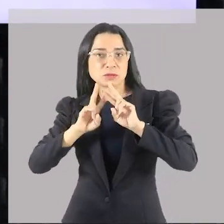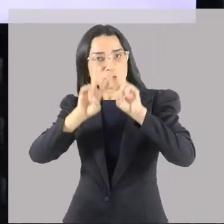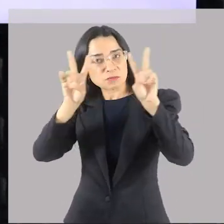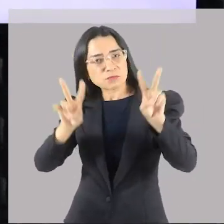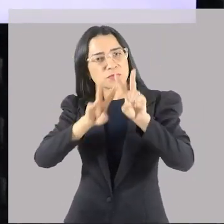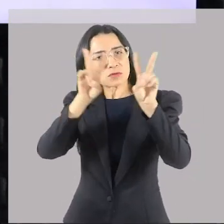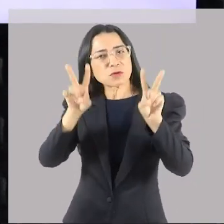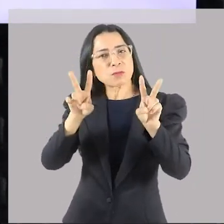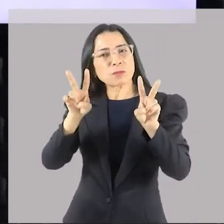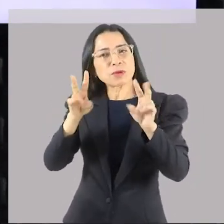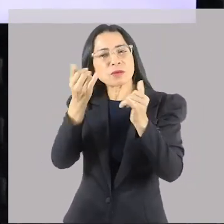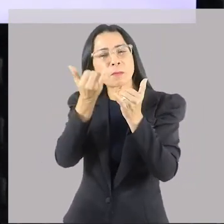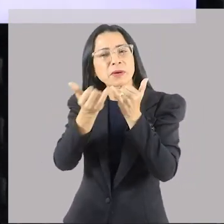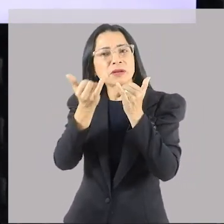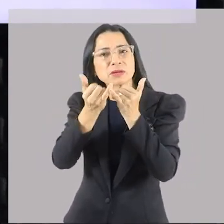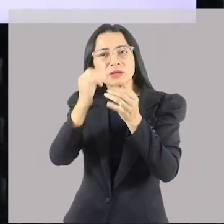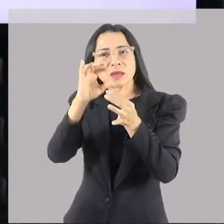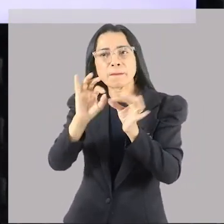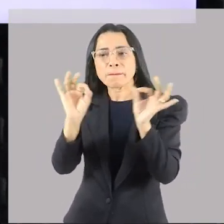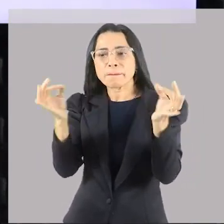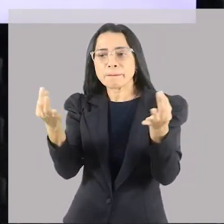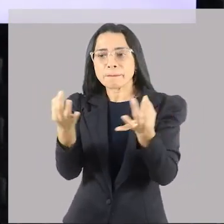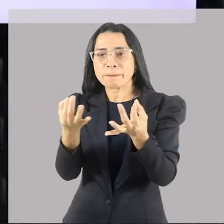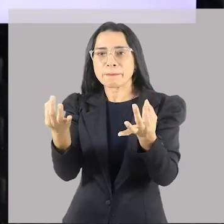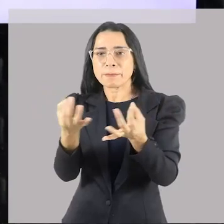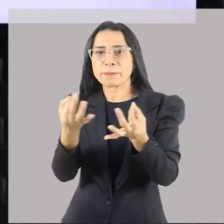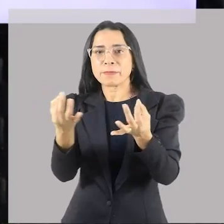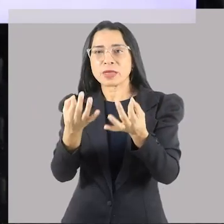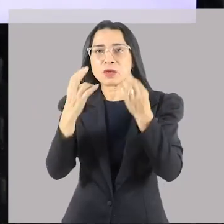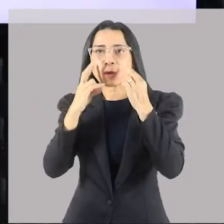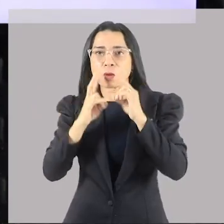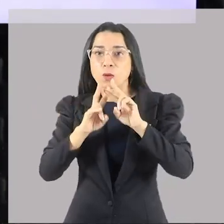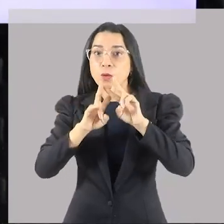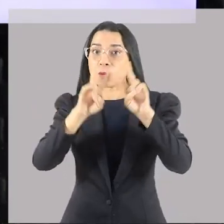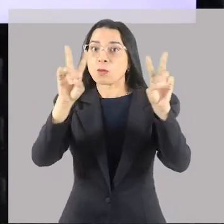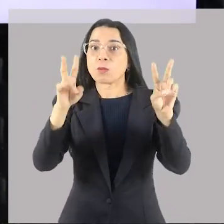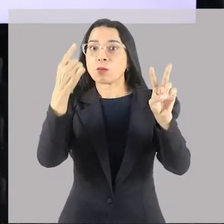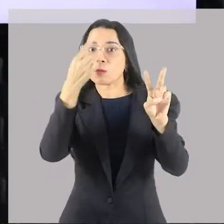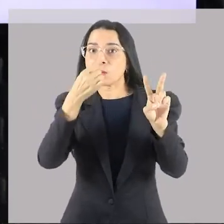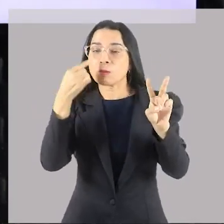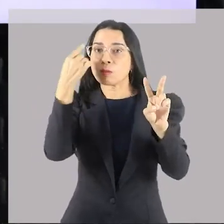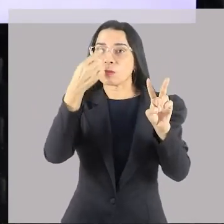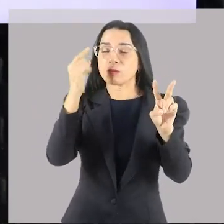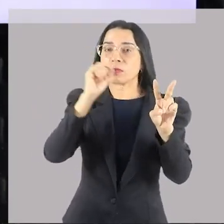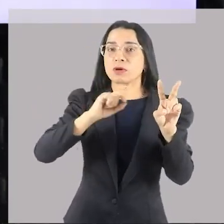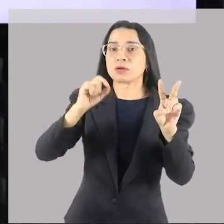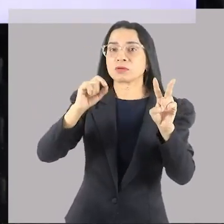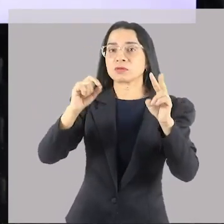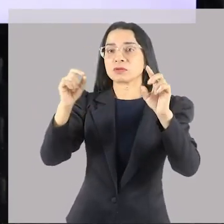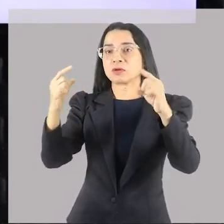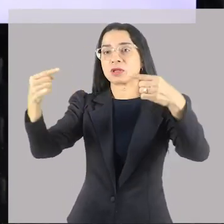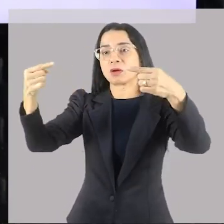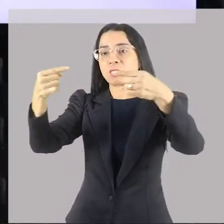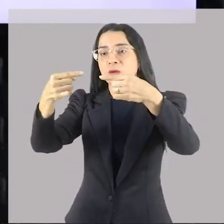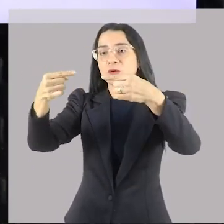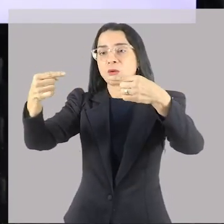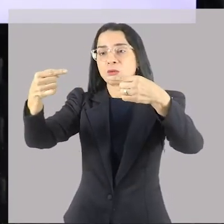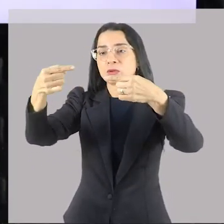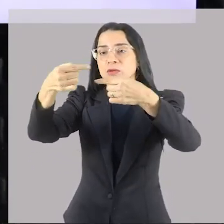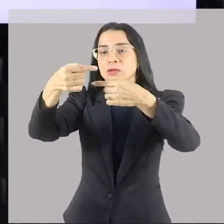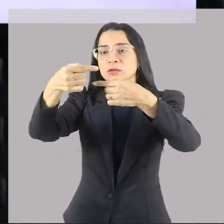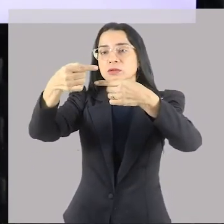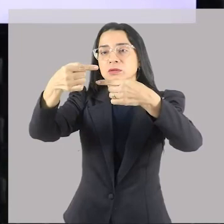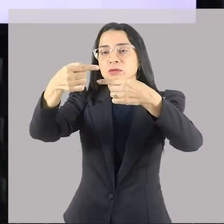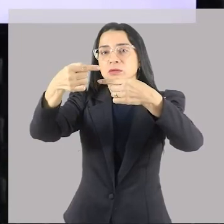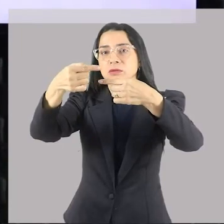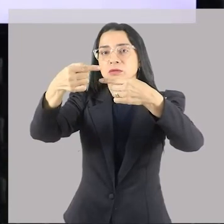parecer reto. Que doideira, professor. Pois é. O olho humano tem uma deformação que, se ele olhar duas retas paralelas... Olha a de